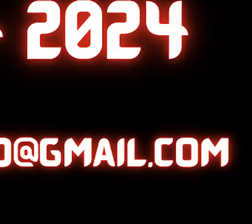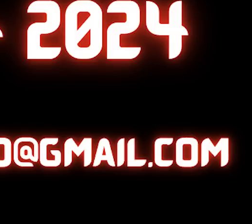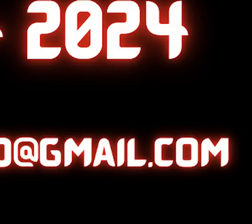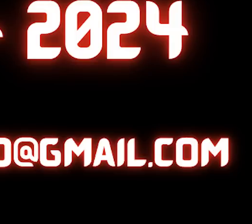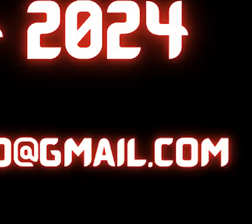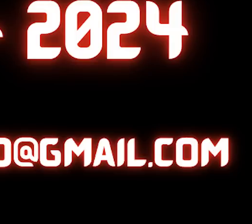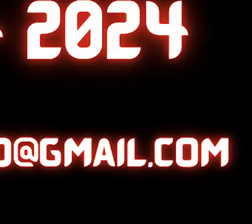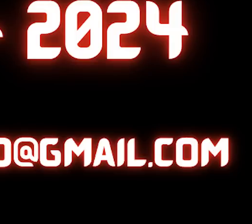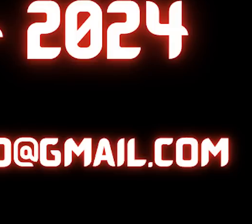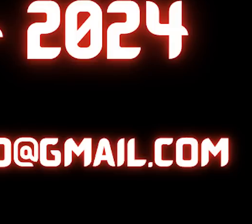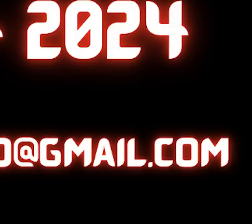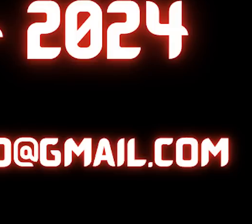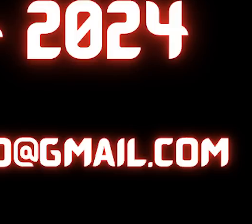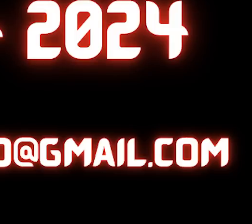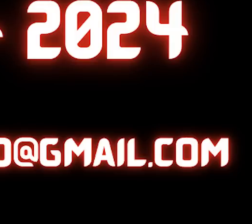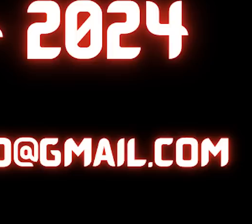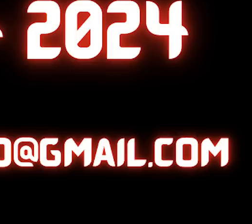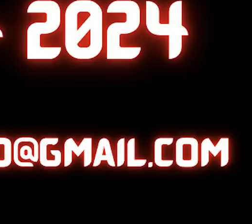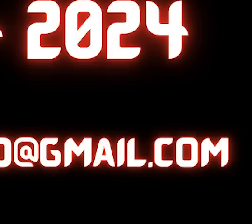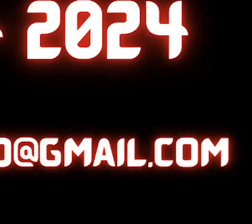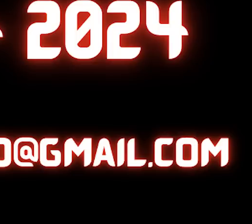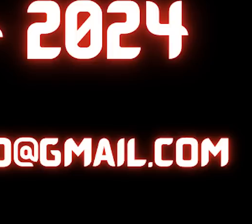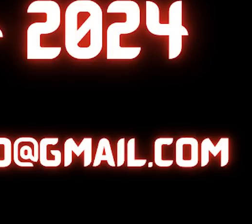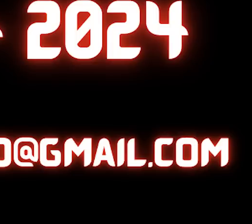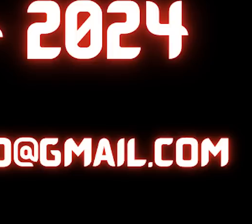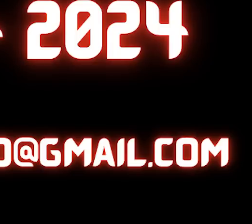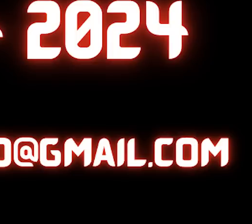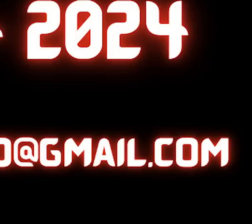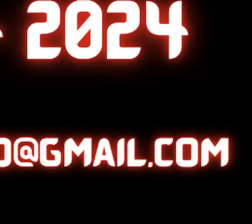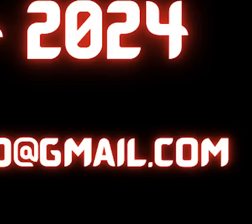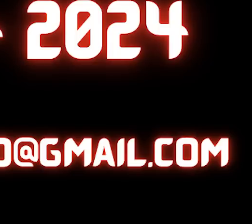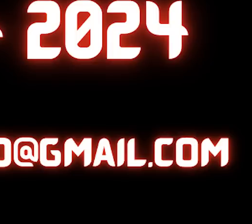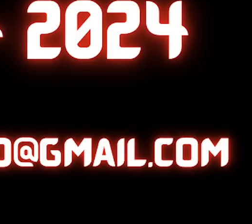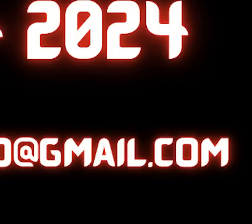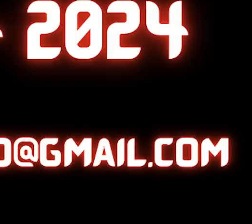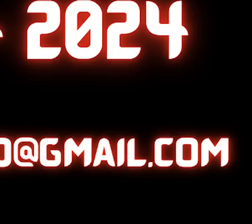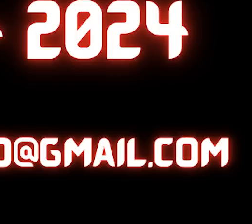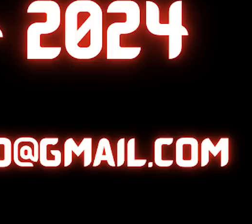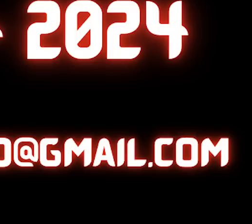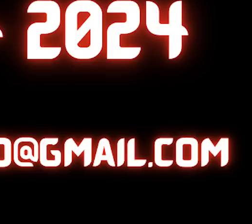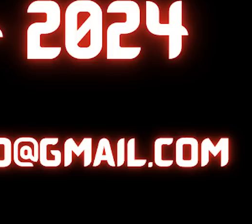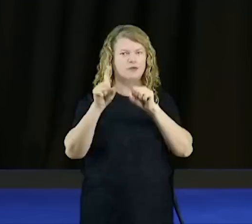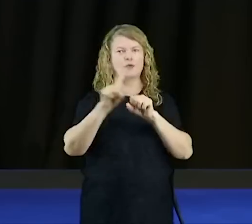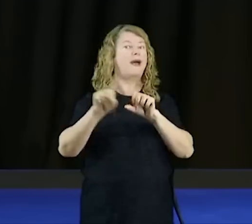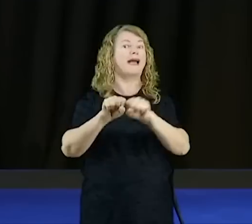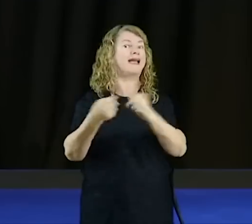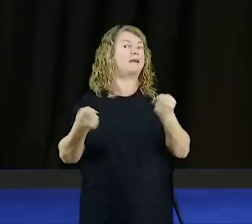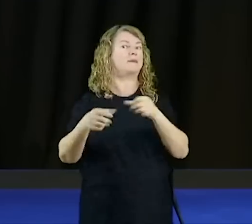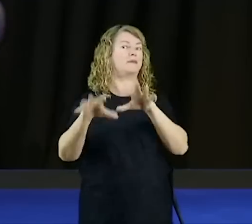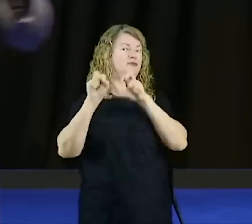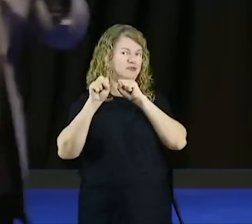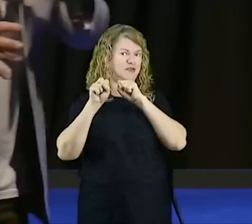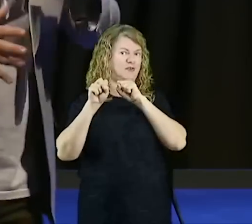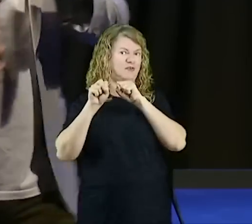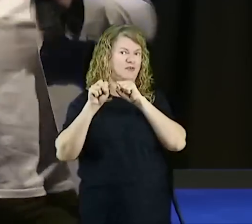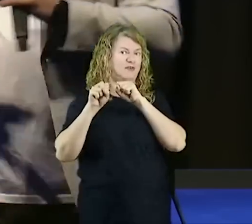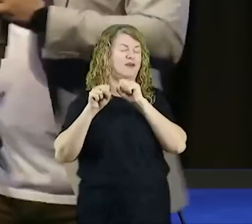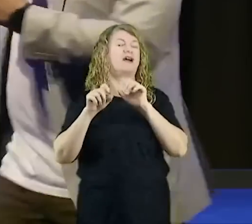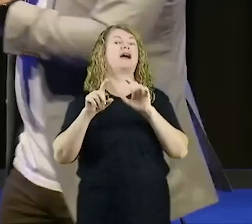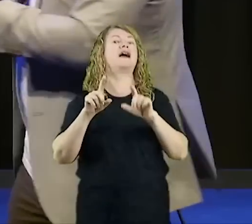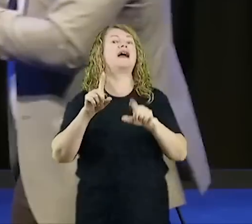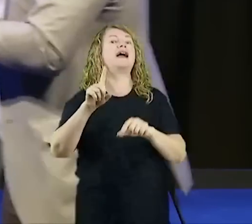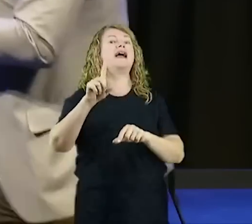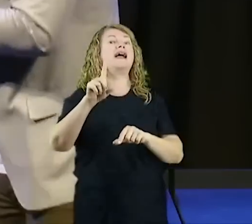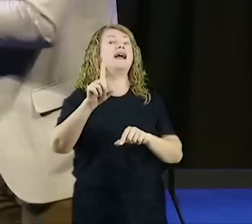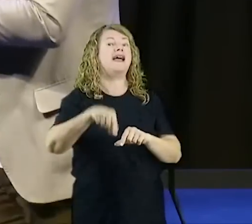expressão tola, não é quebra de maldição, é ausência do pecado. Quando você não tem alimento, se eu